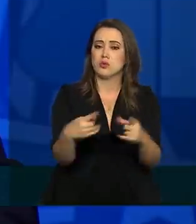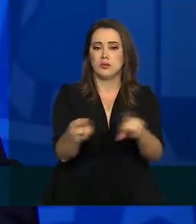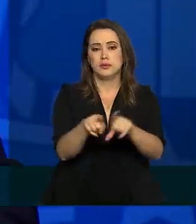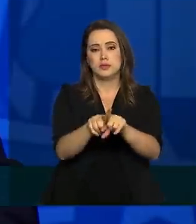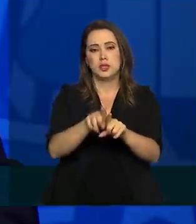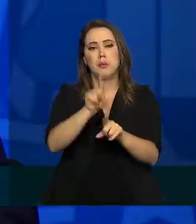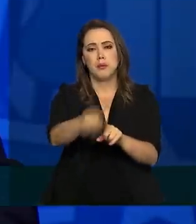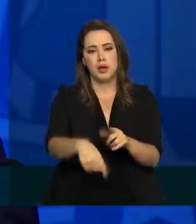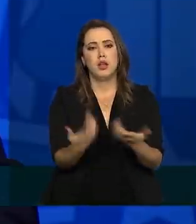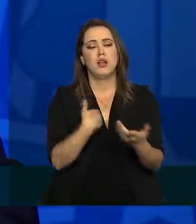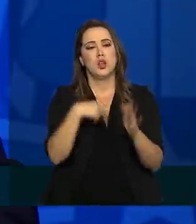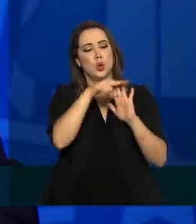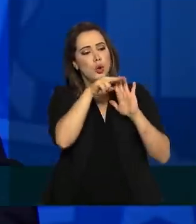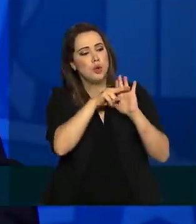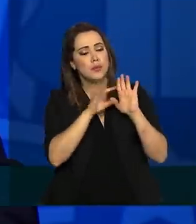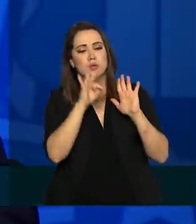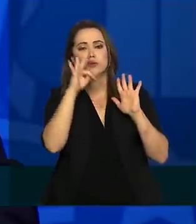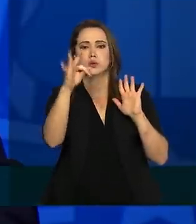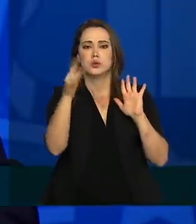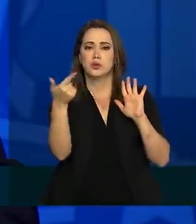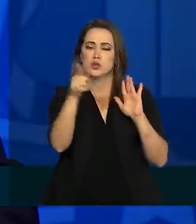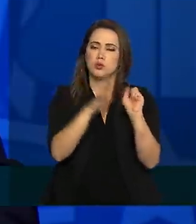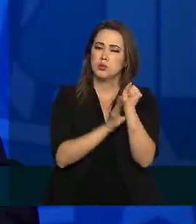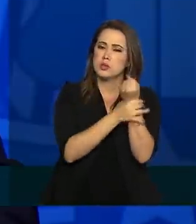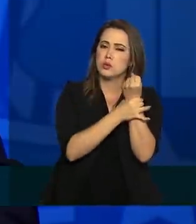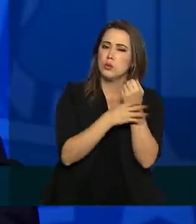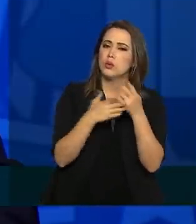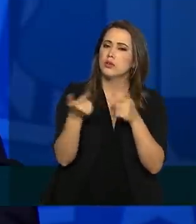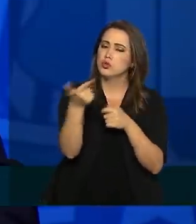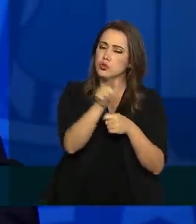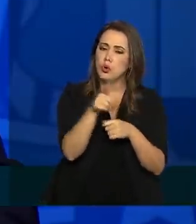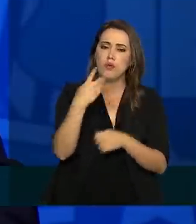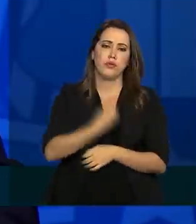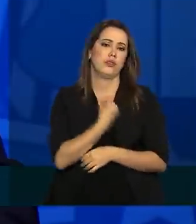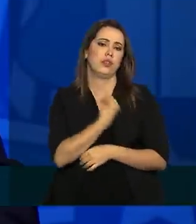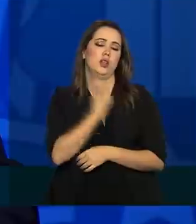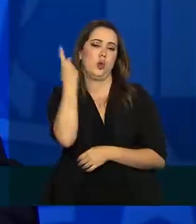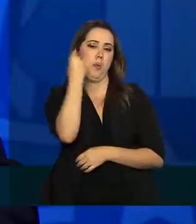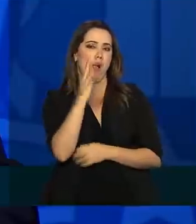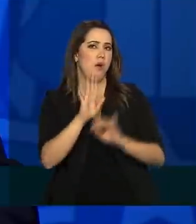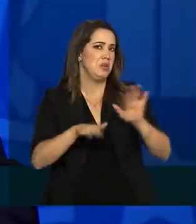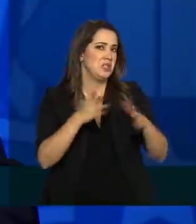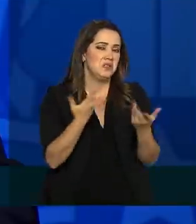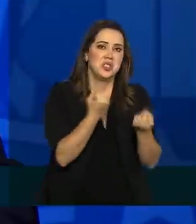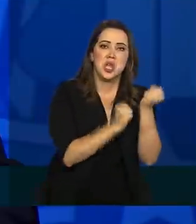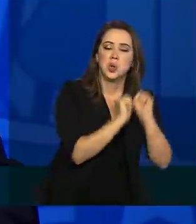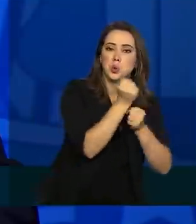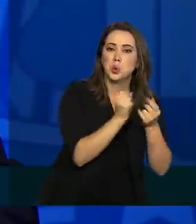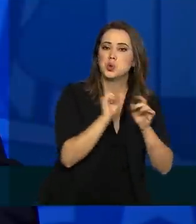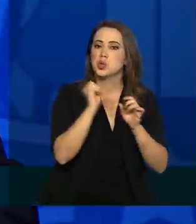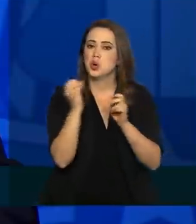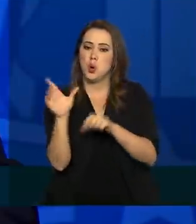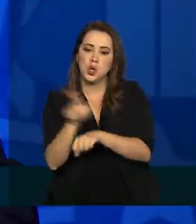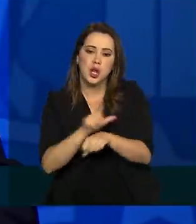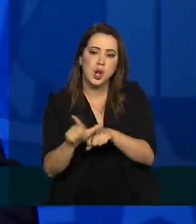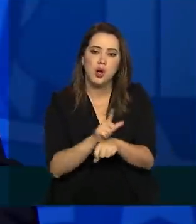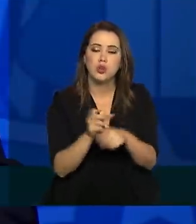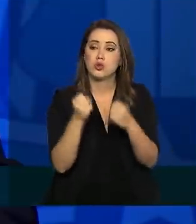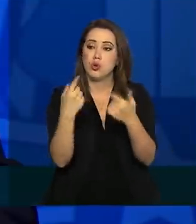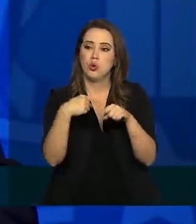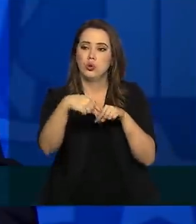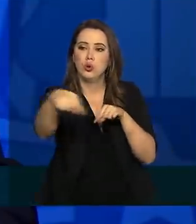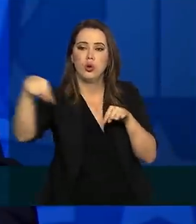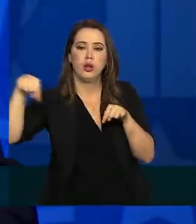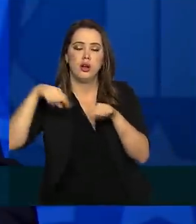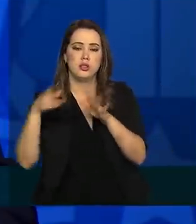de triagem para o retorno segura às atividades, seja na indústria, no comércio ou mesmo nos prédios públicos.